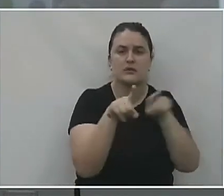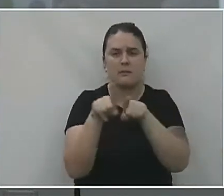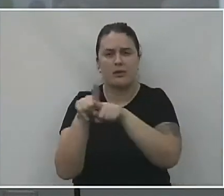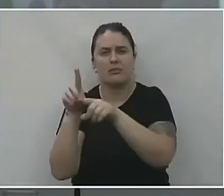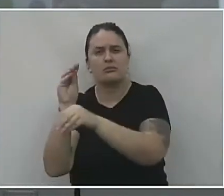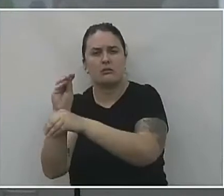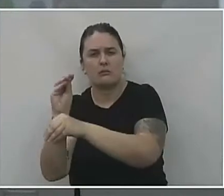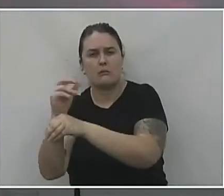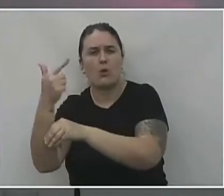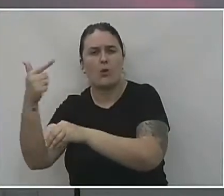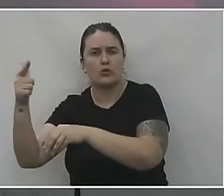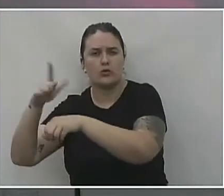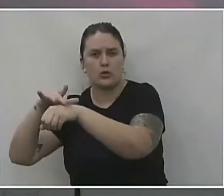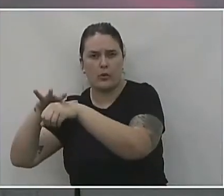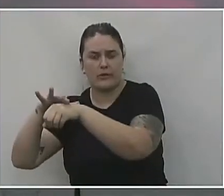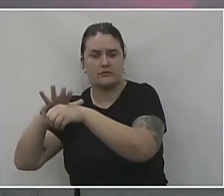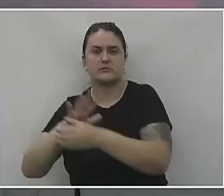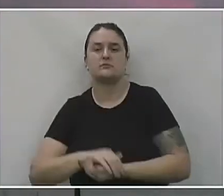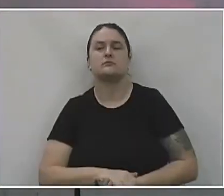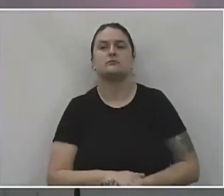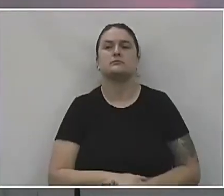desses que tem lá no Salete.